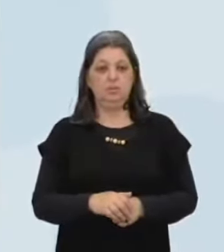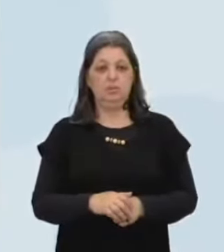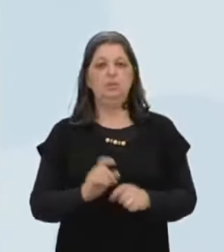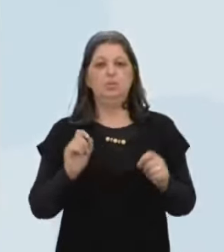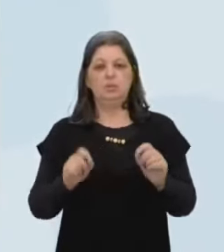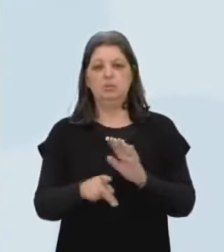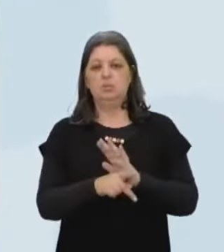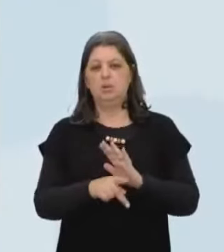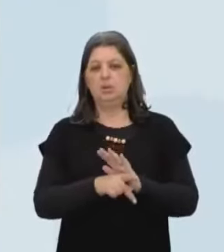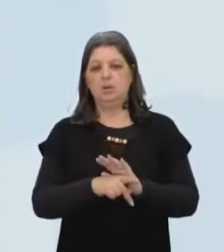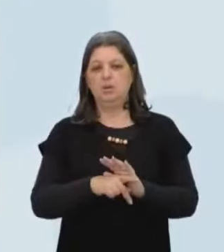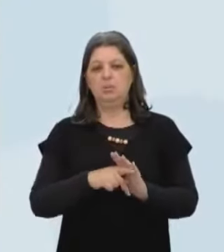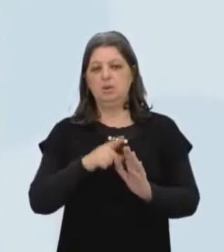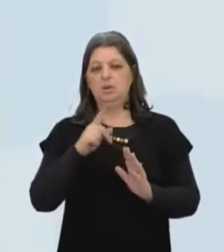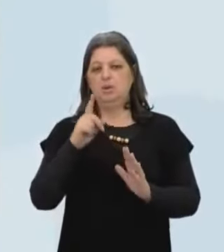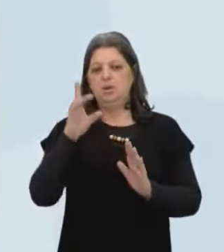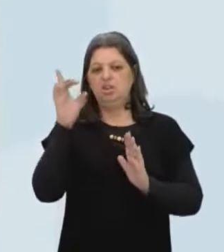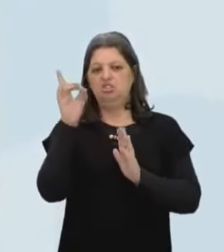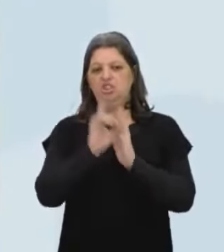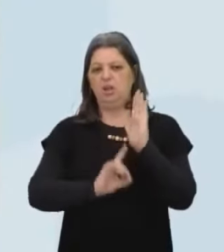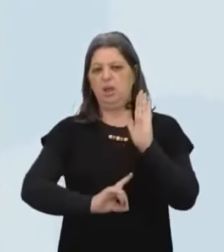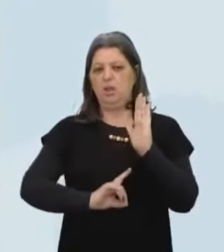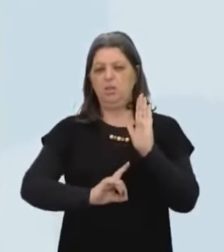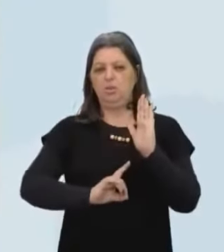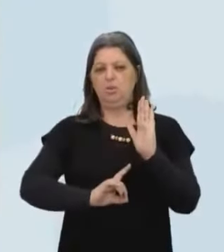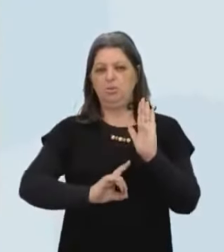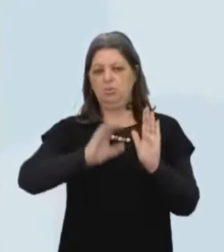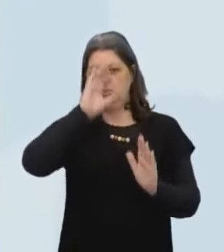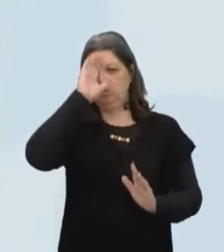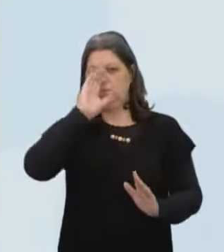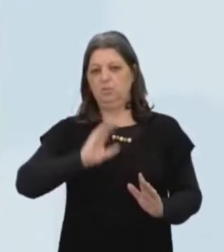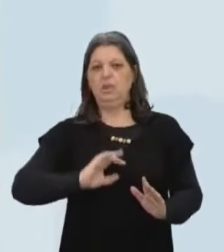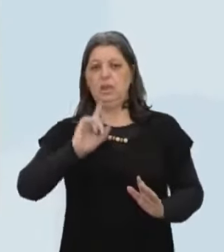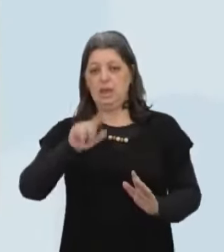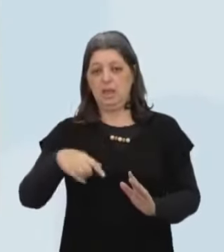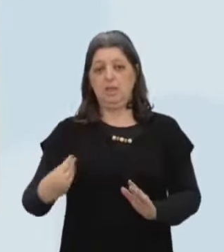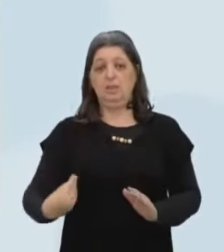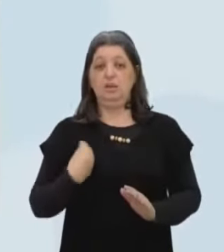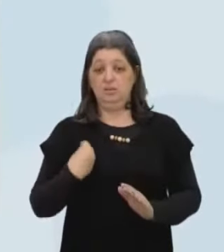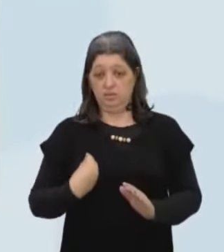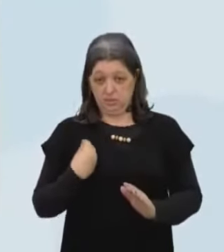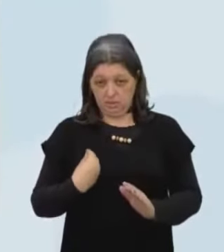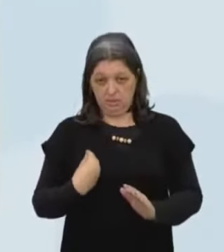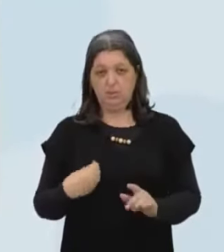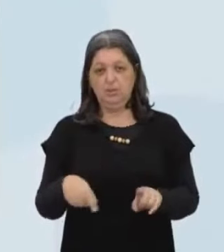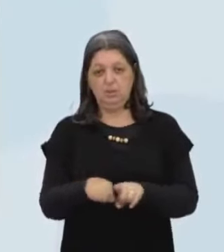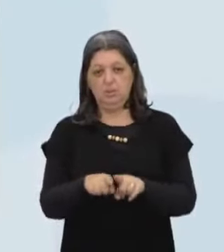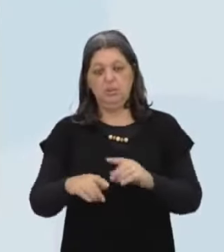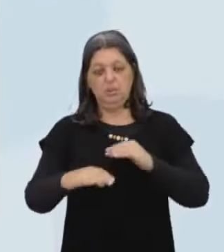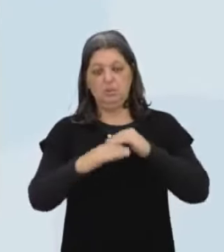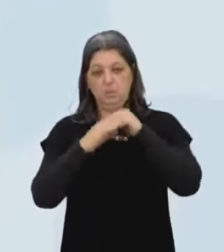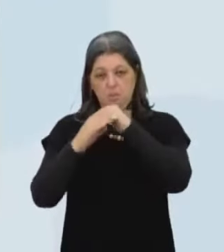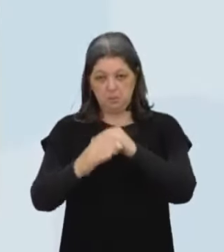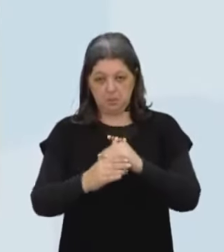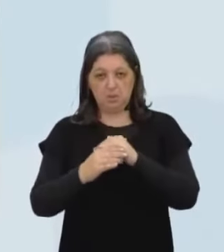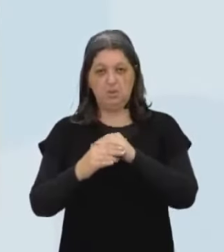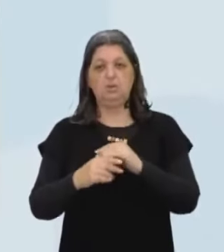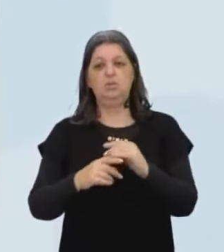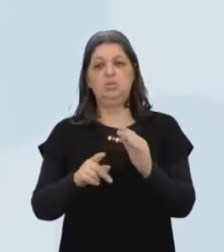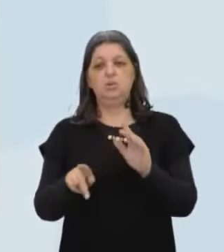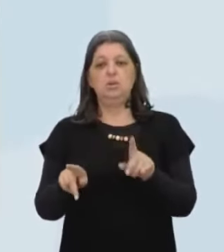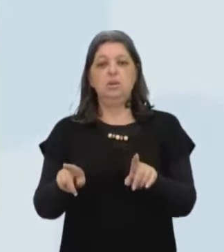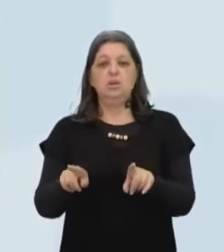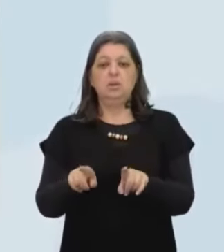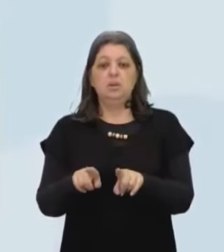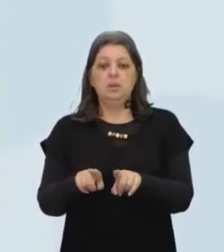civis Tá no LED Direitos civis O direito à vida A propriedade E a igualdade Perante a lei Mas